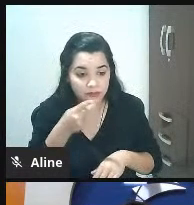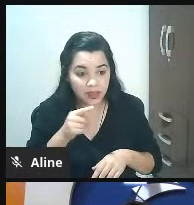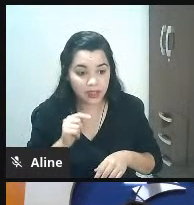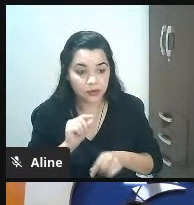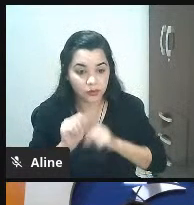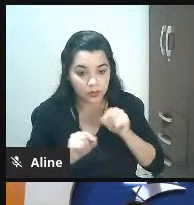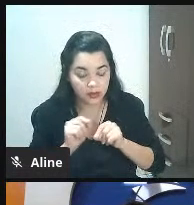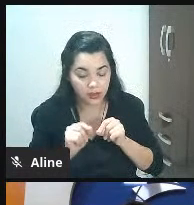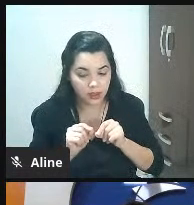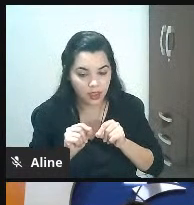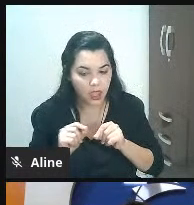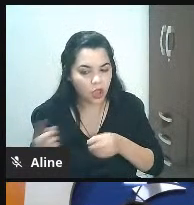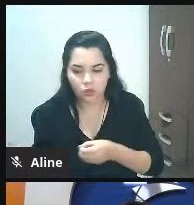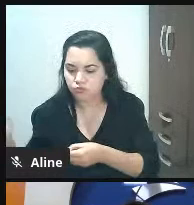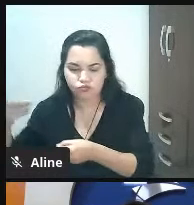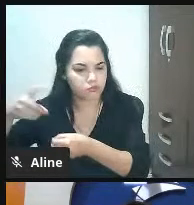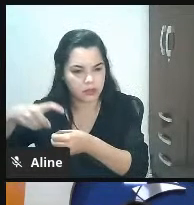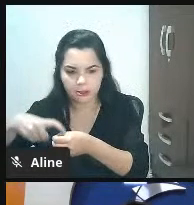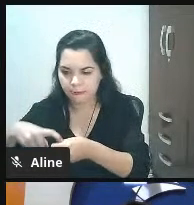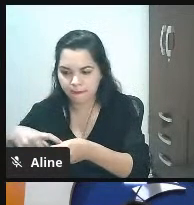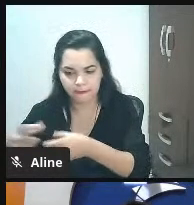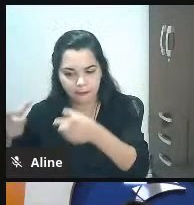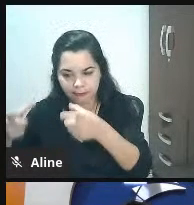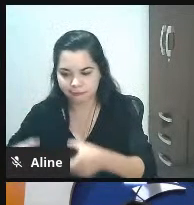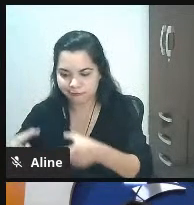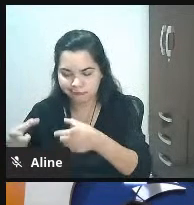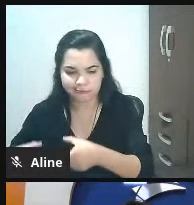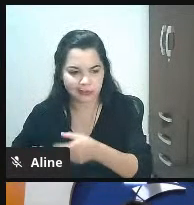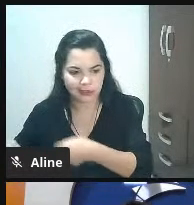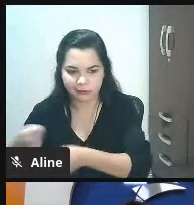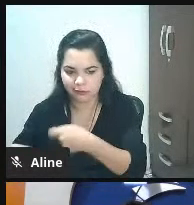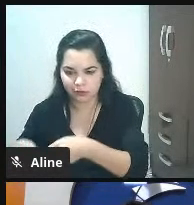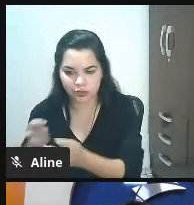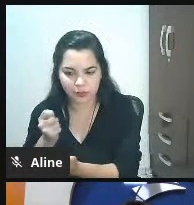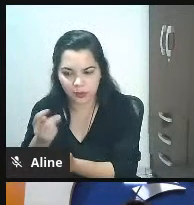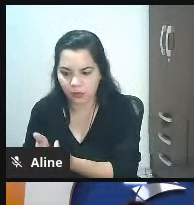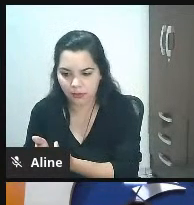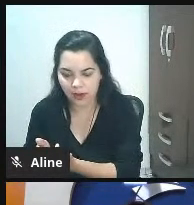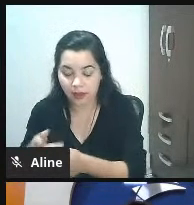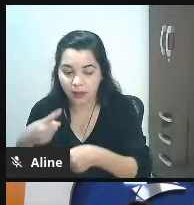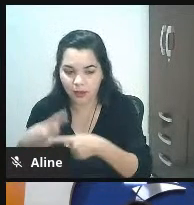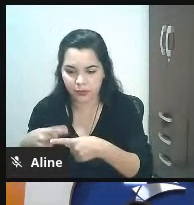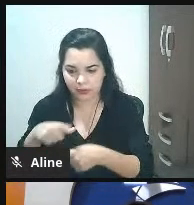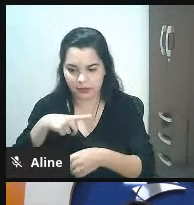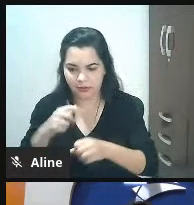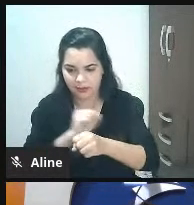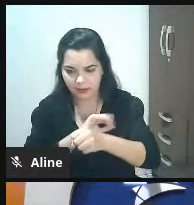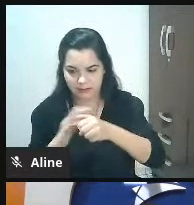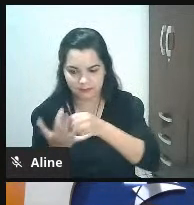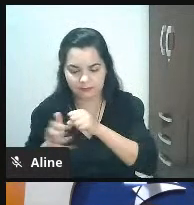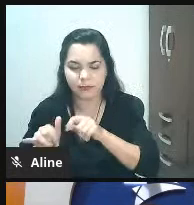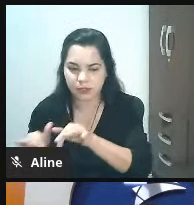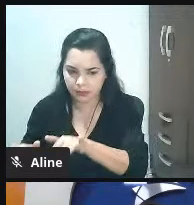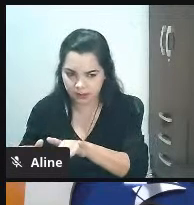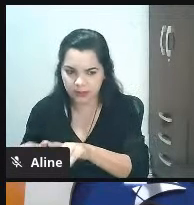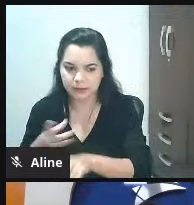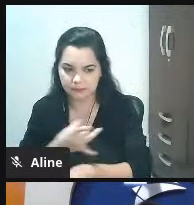acabar imagina para quem tem loja agora e só tem o ponto de venda físico sofre